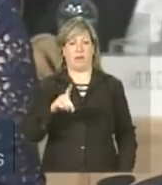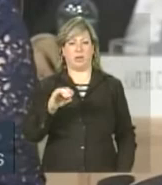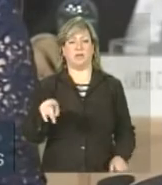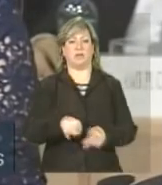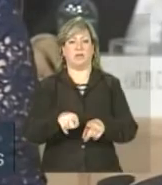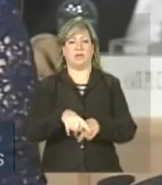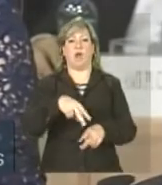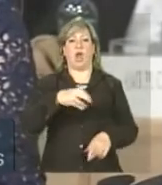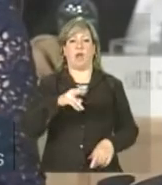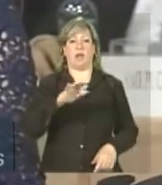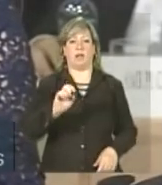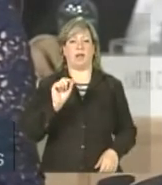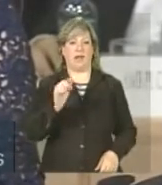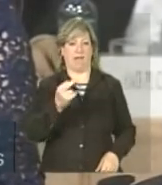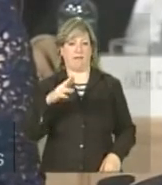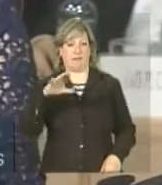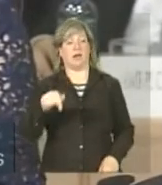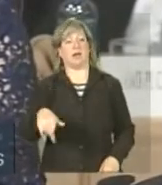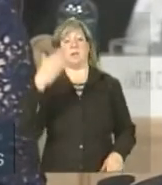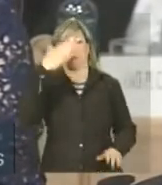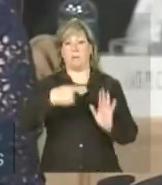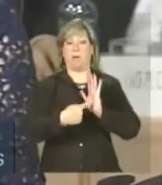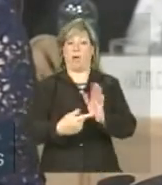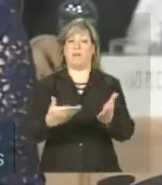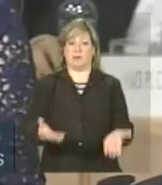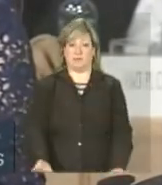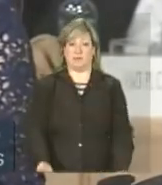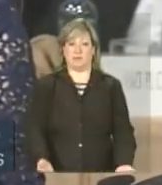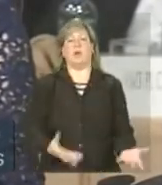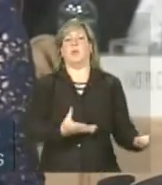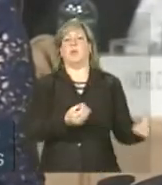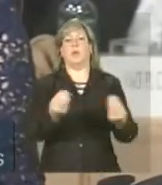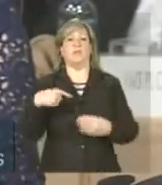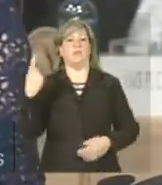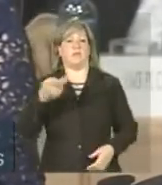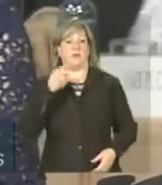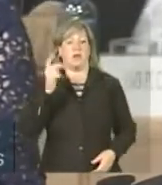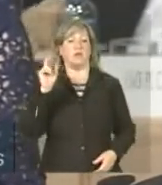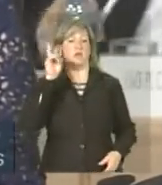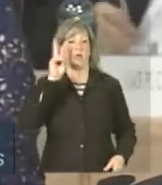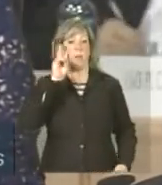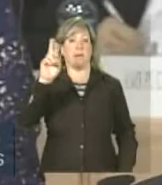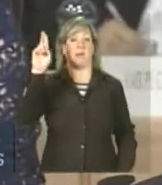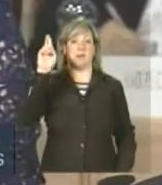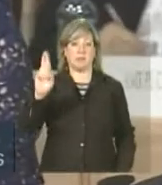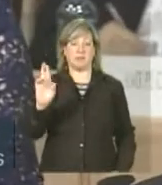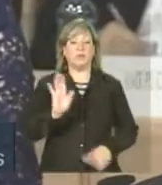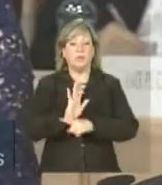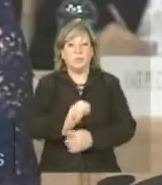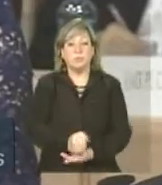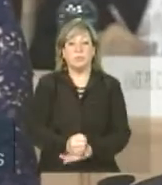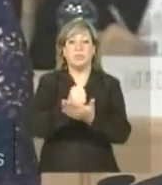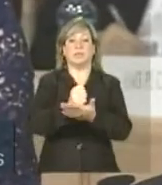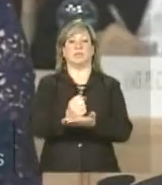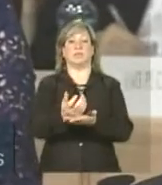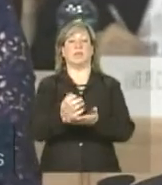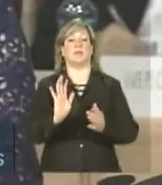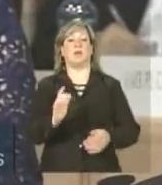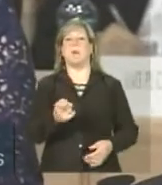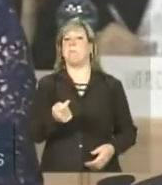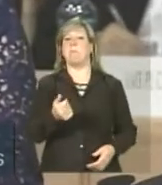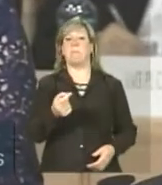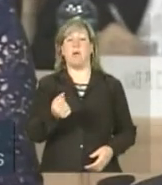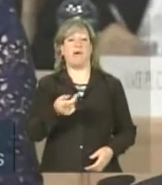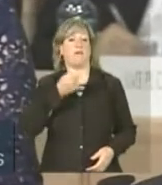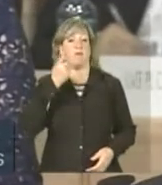prova disso. Muito se fala sobre a responsabilidade de proteger. Pouco se